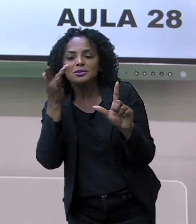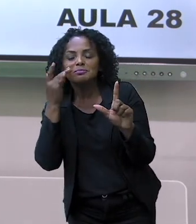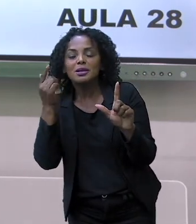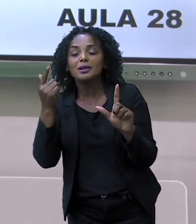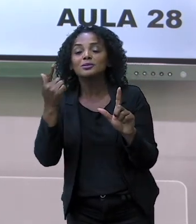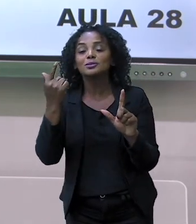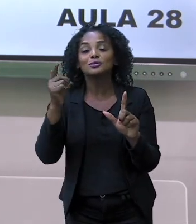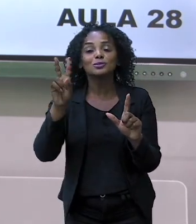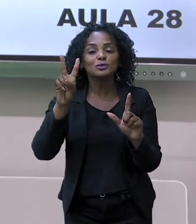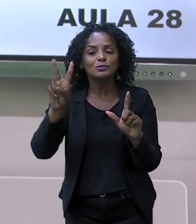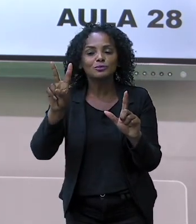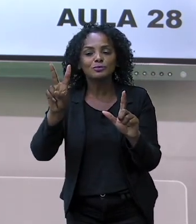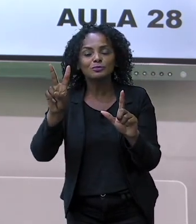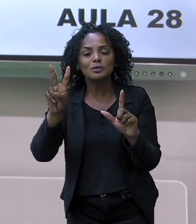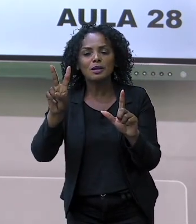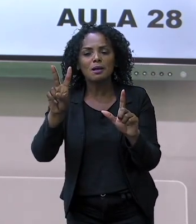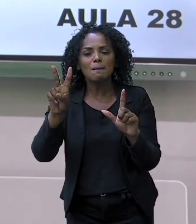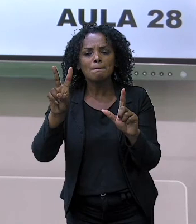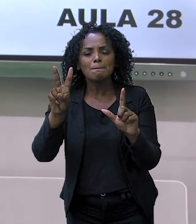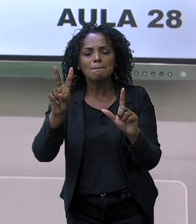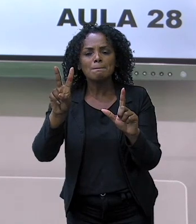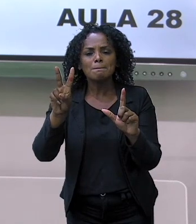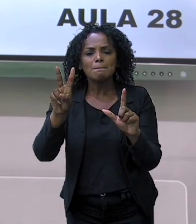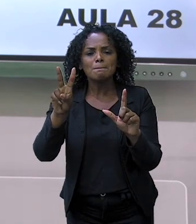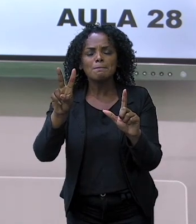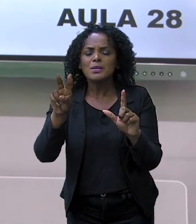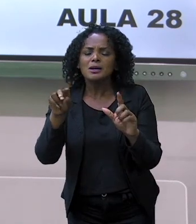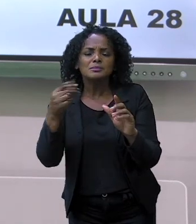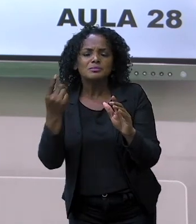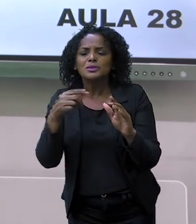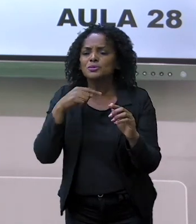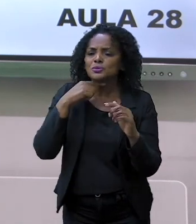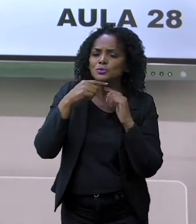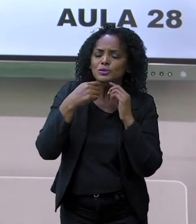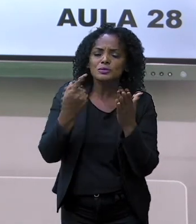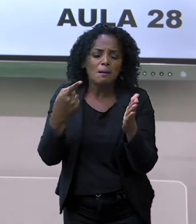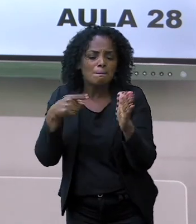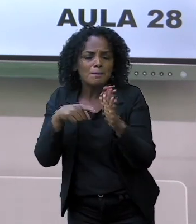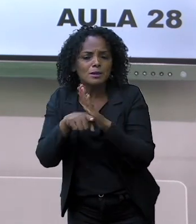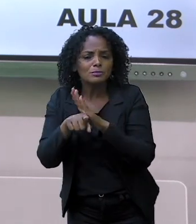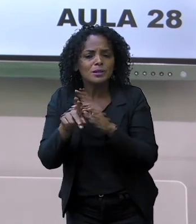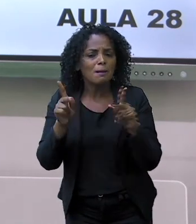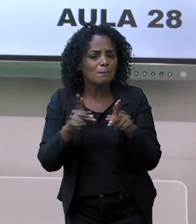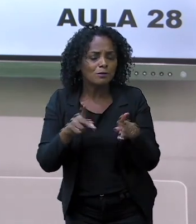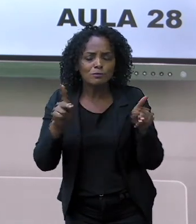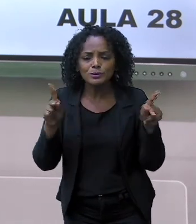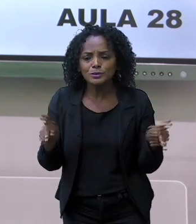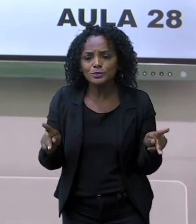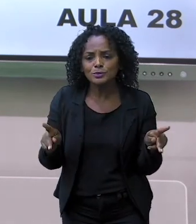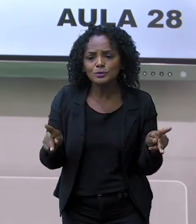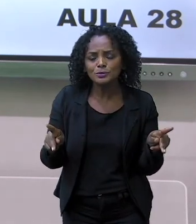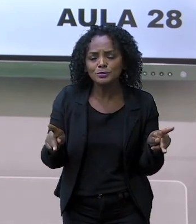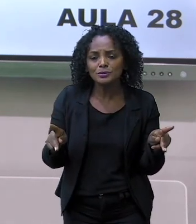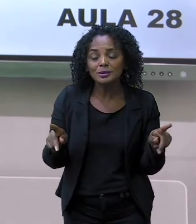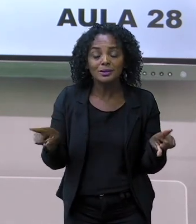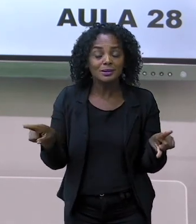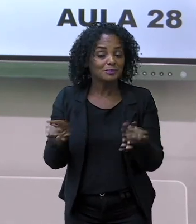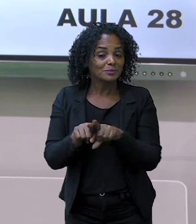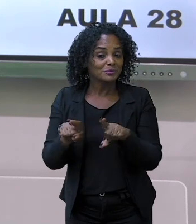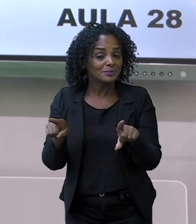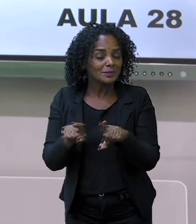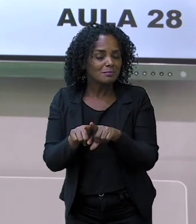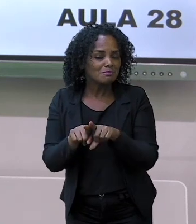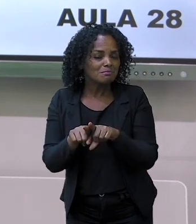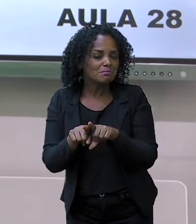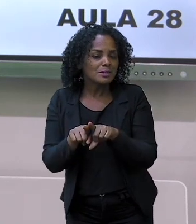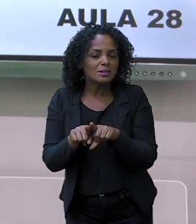acessa? Para tirar todas as dúvidas com o professor. Matar um pouco a saudade enquanto a aula